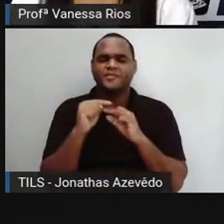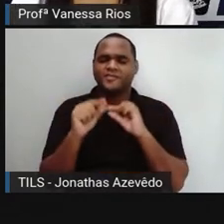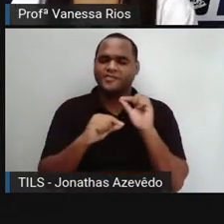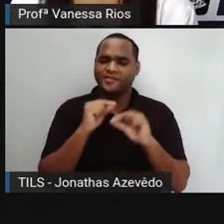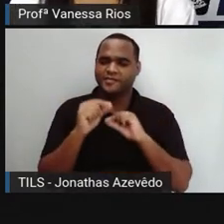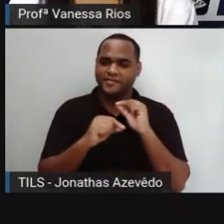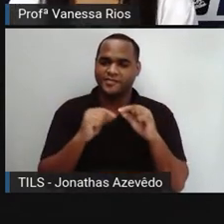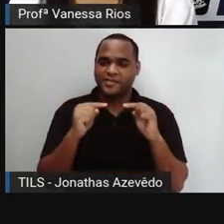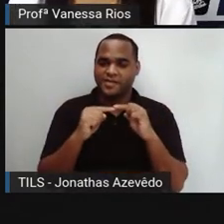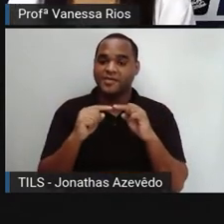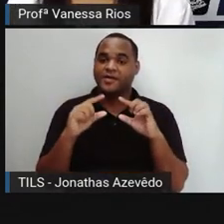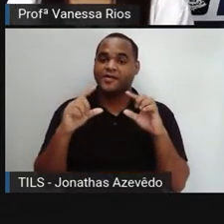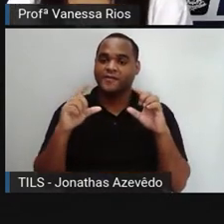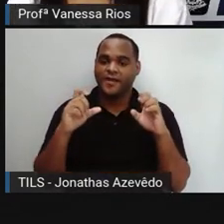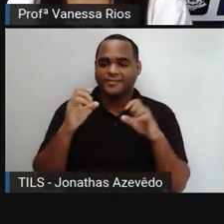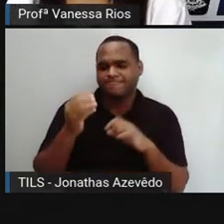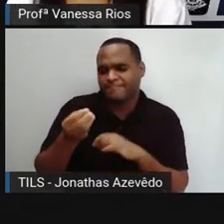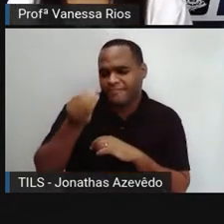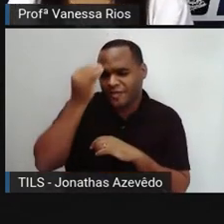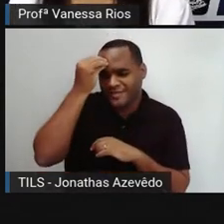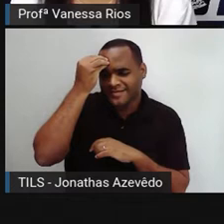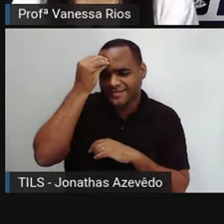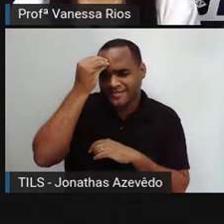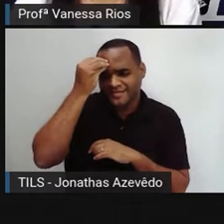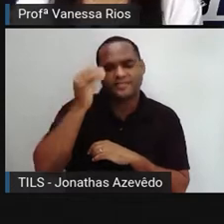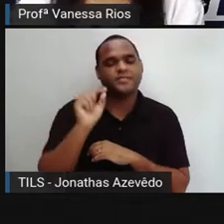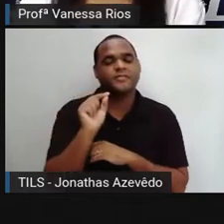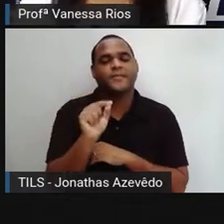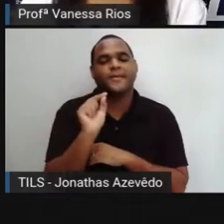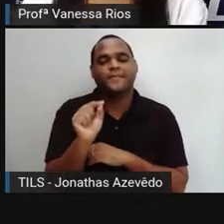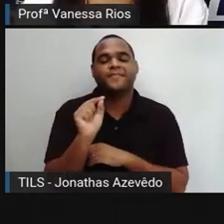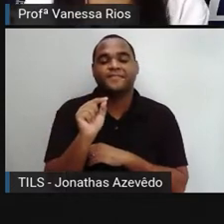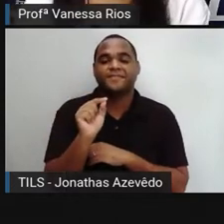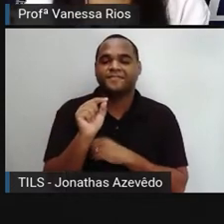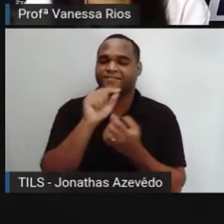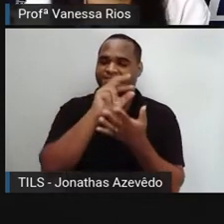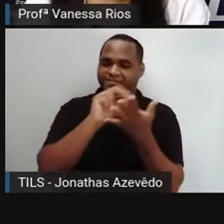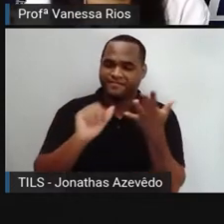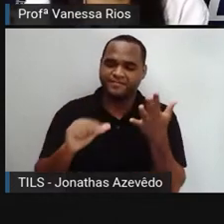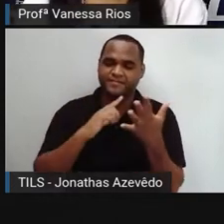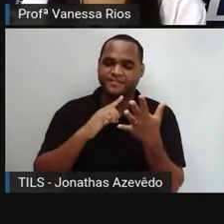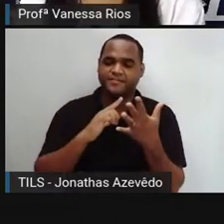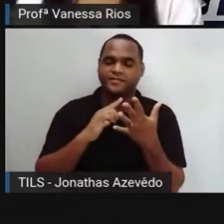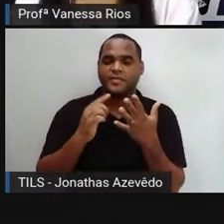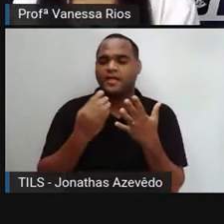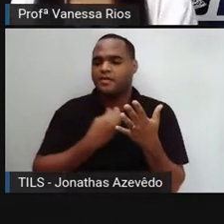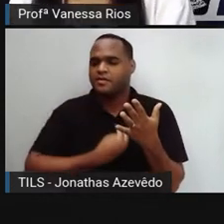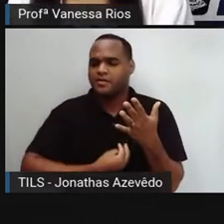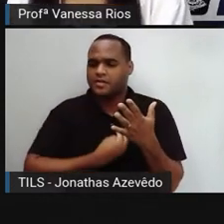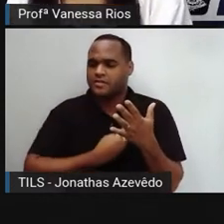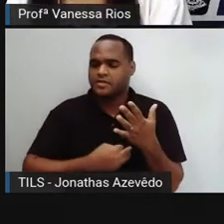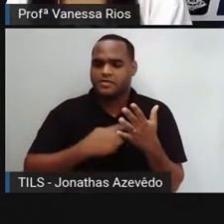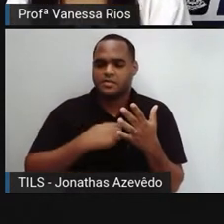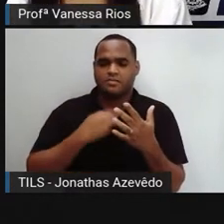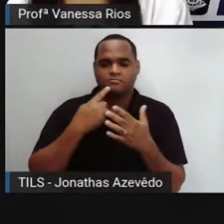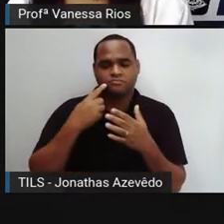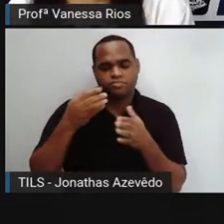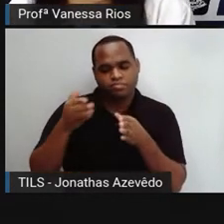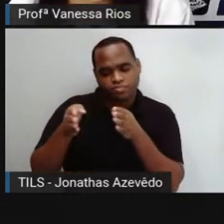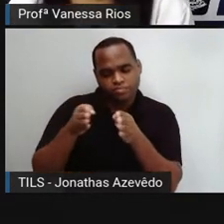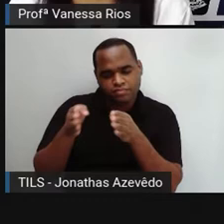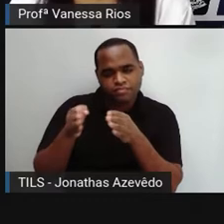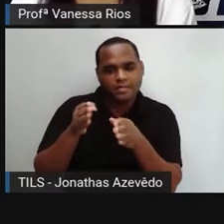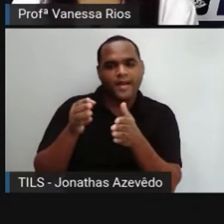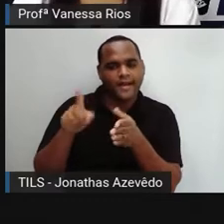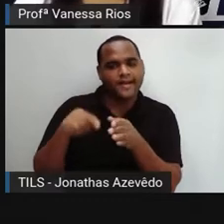registro de memória, porque se contava todos os momentos da vida, né? As fases da vida de